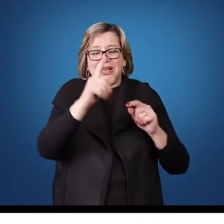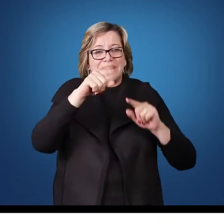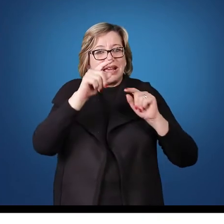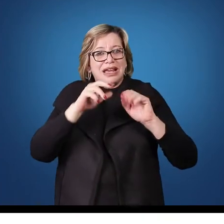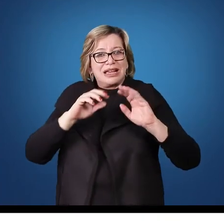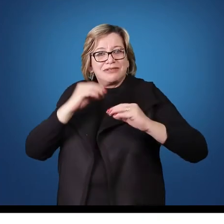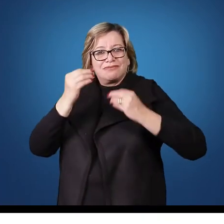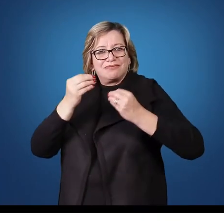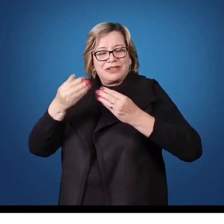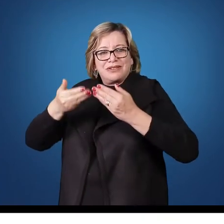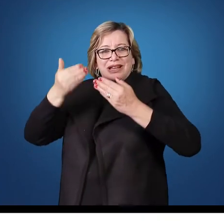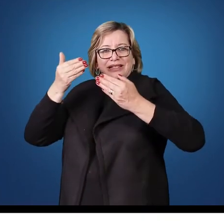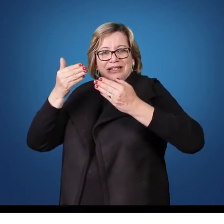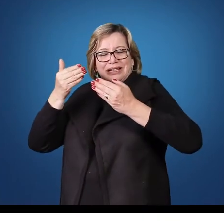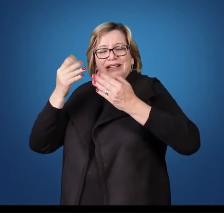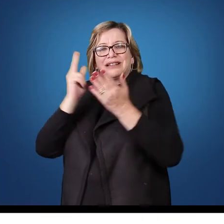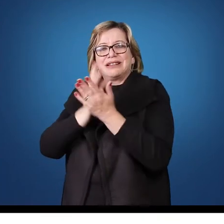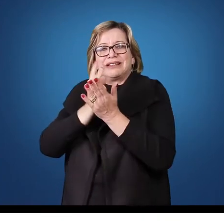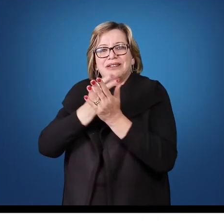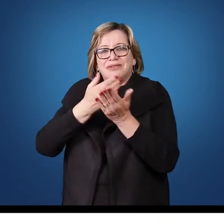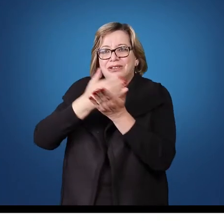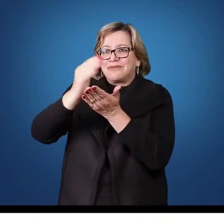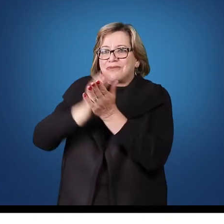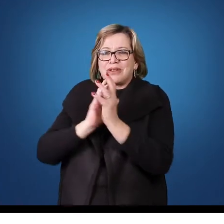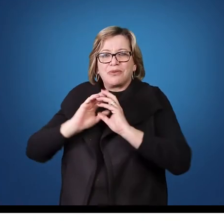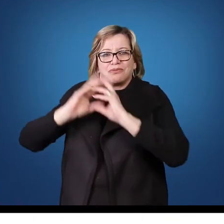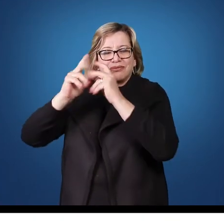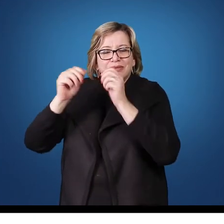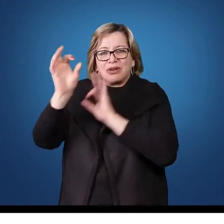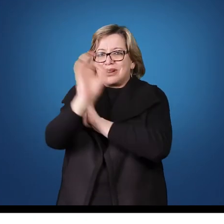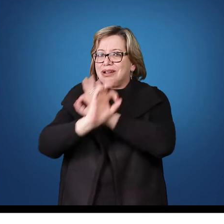ficando lá de trás, incumbida de fazer a distribuição do jogo.